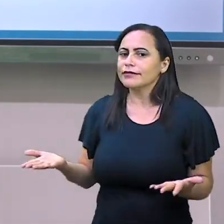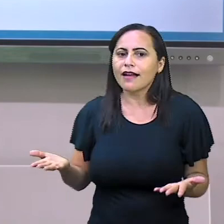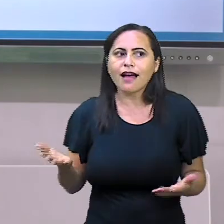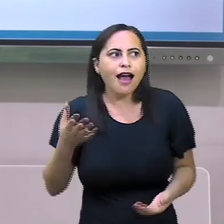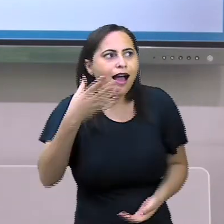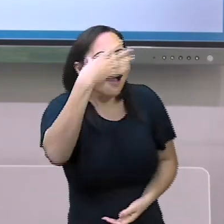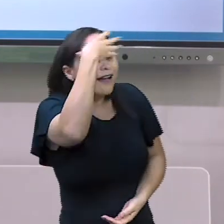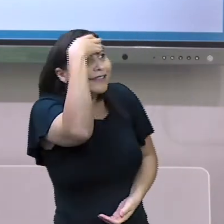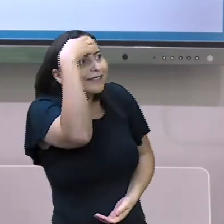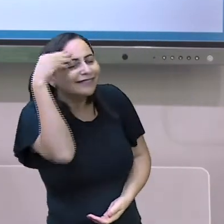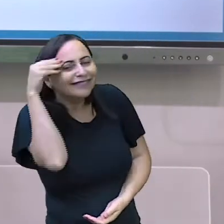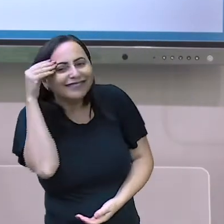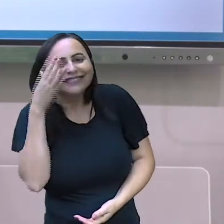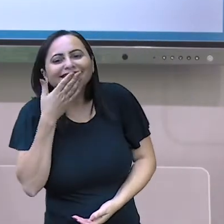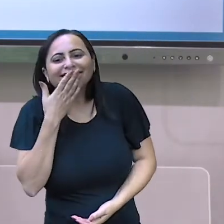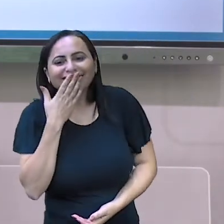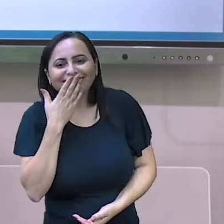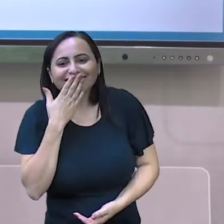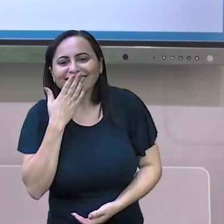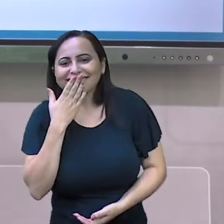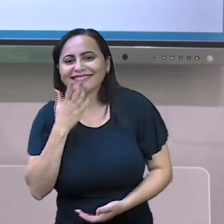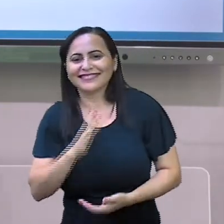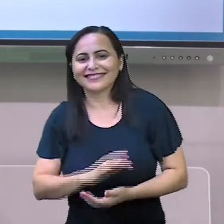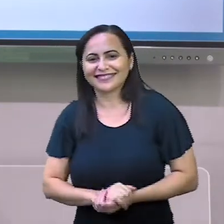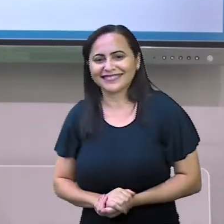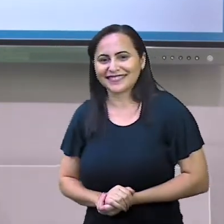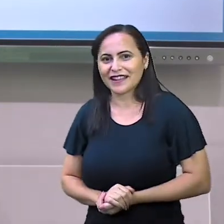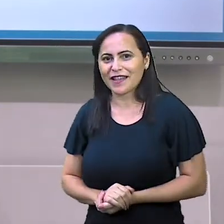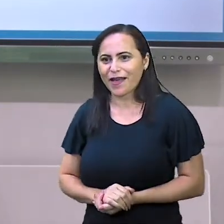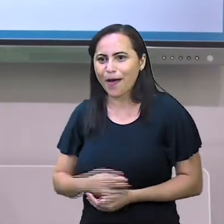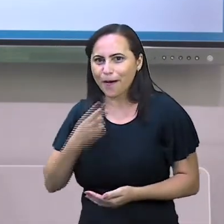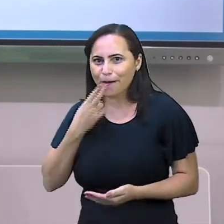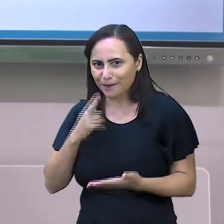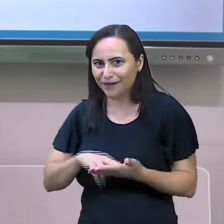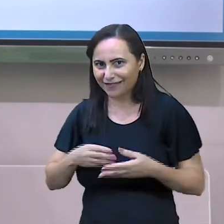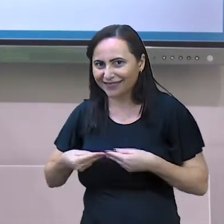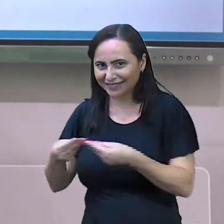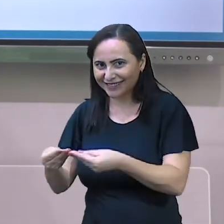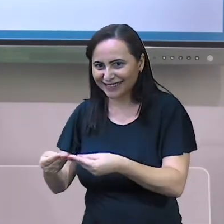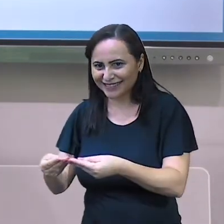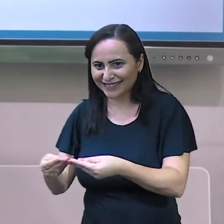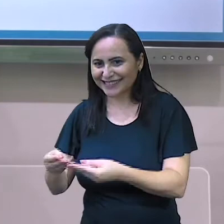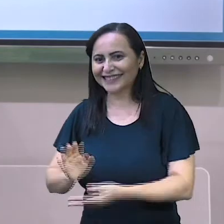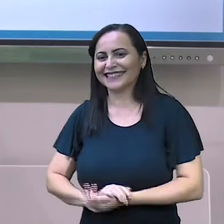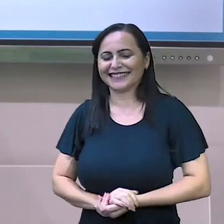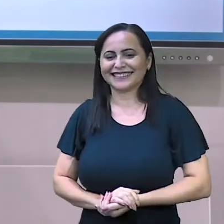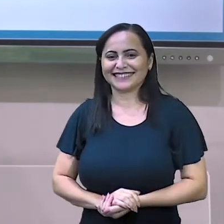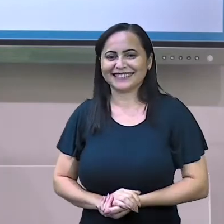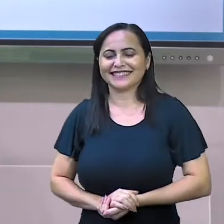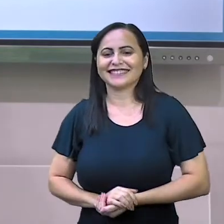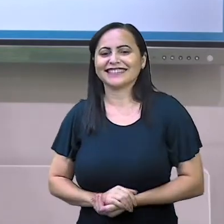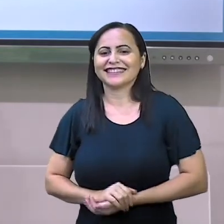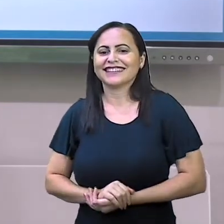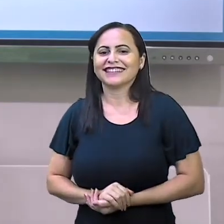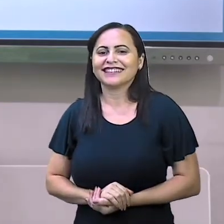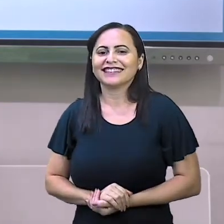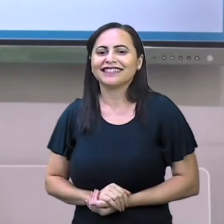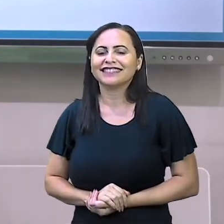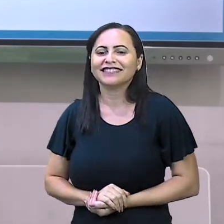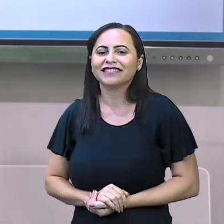esqueci Ela tá muito curiosa Você vai mandar uma carta pra mim? Vou Manda uma carta pra mim